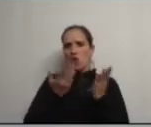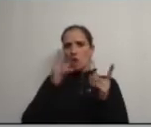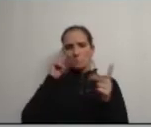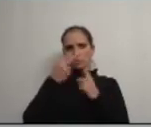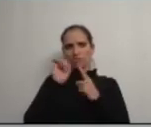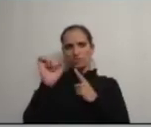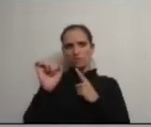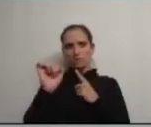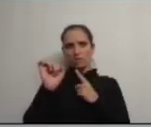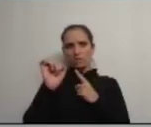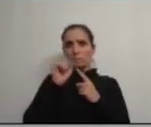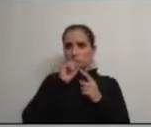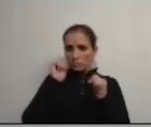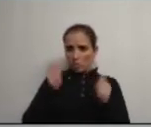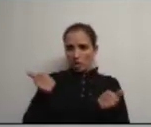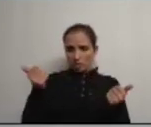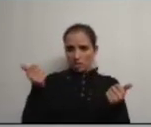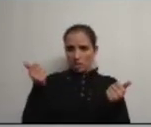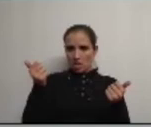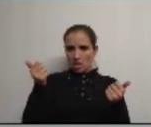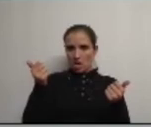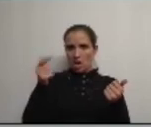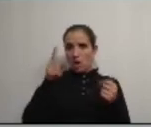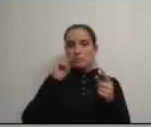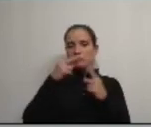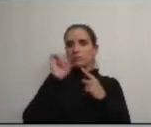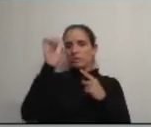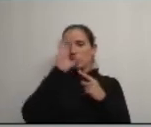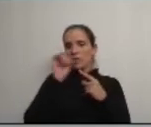perspectiva que se calhar até é correta se calhar essa não é a perspectiva do Governo